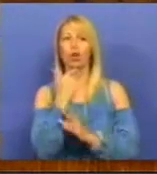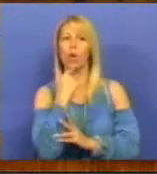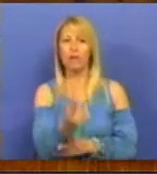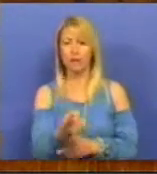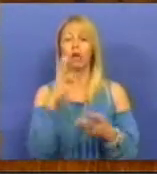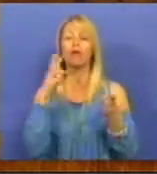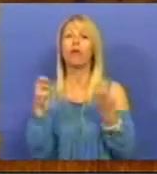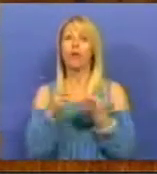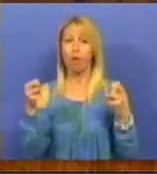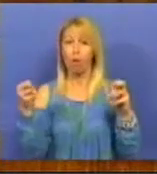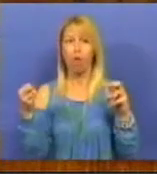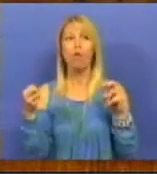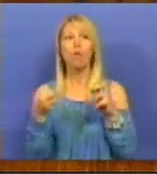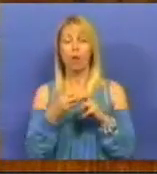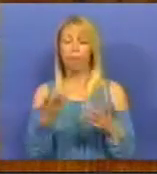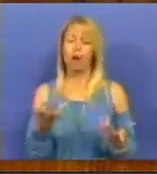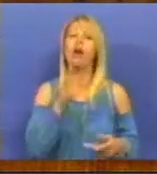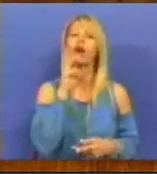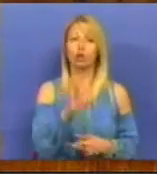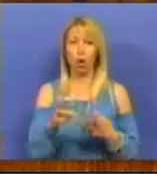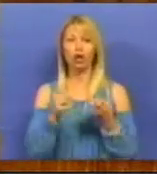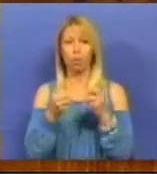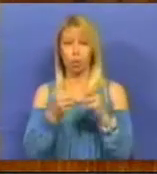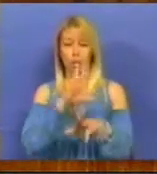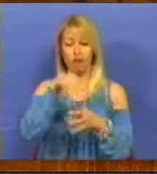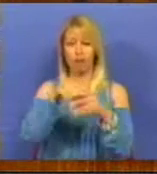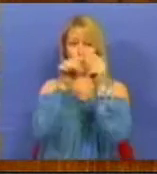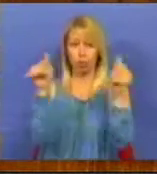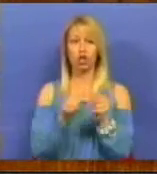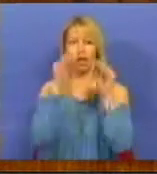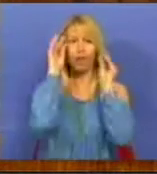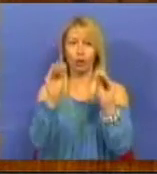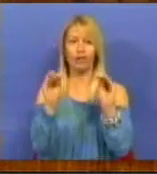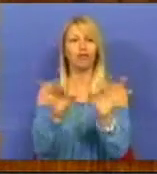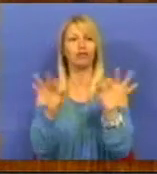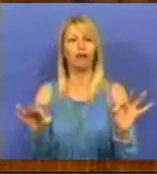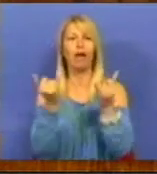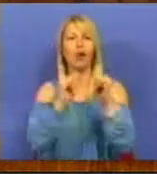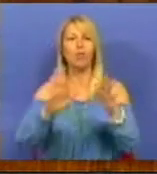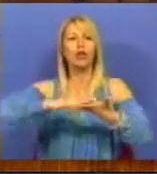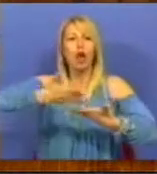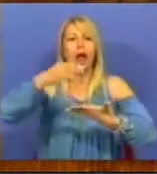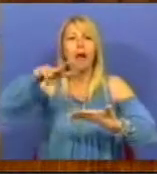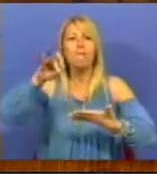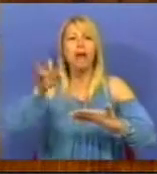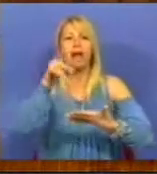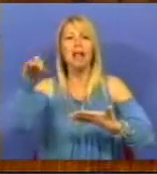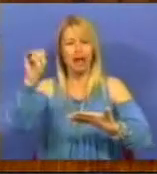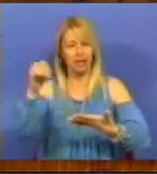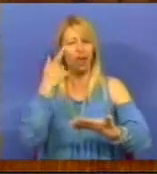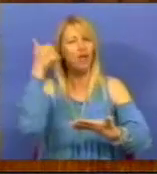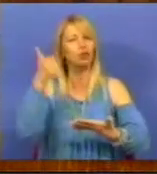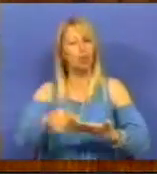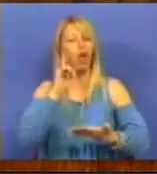resposta para os problemas do sistema educativo é o Magalhães e bem vemos qual foi o caminho escolhido. Sr. Deputado,